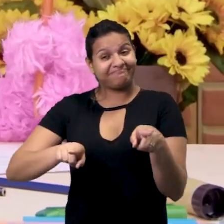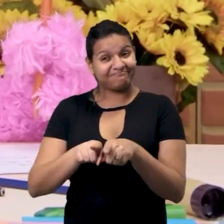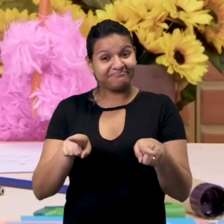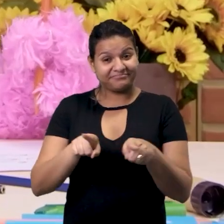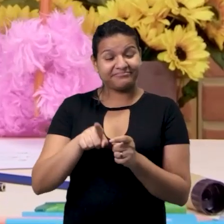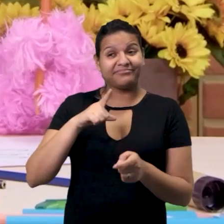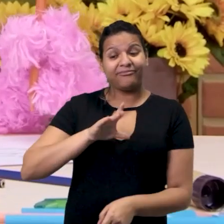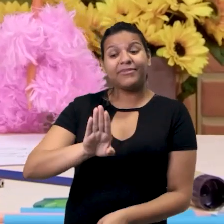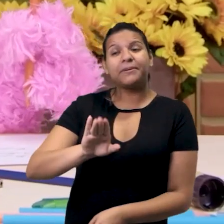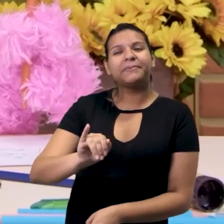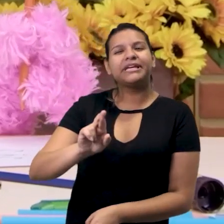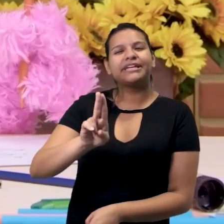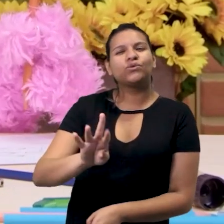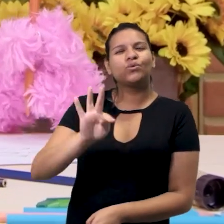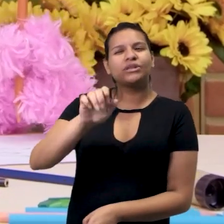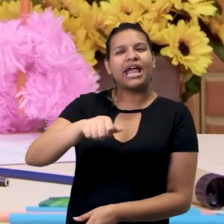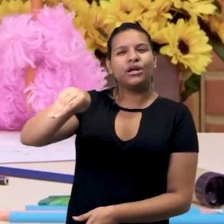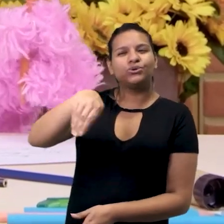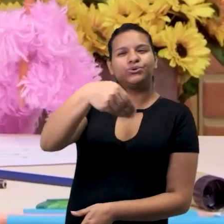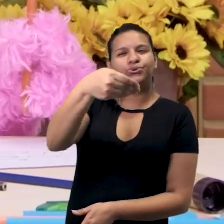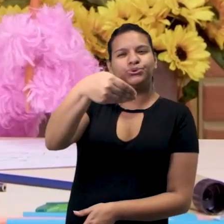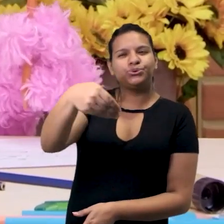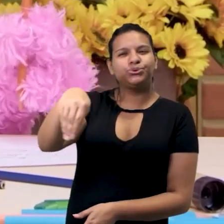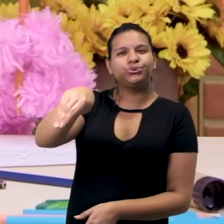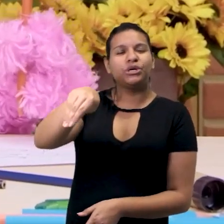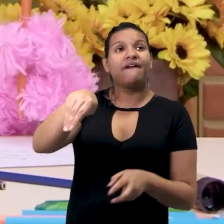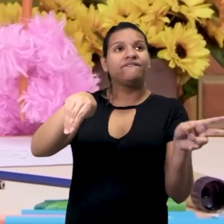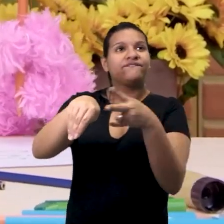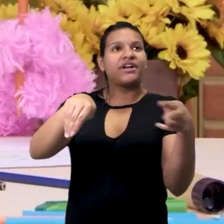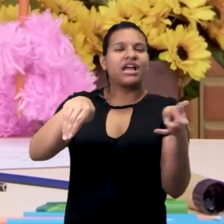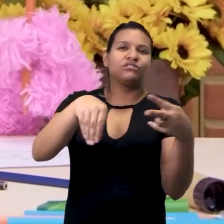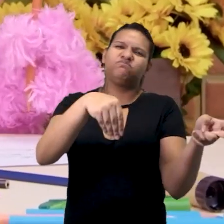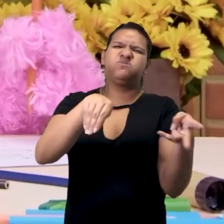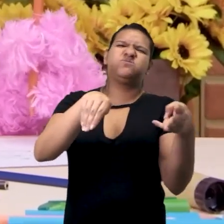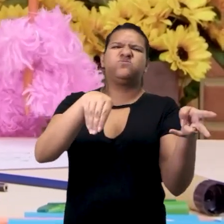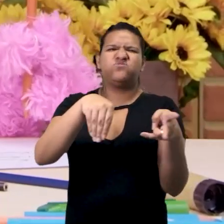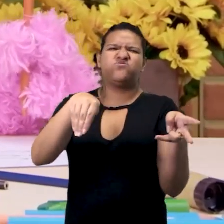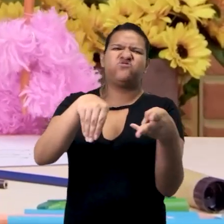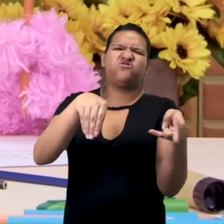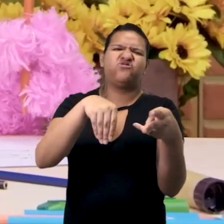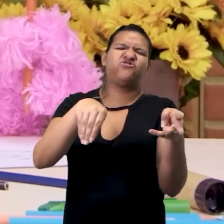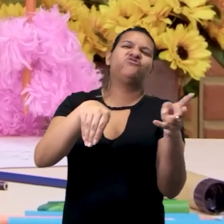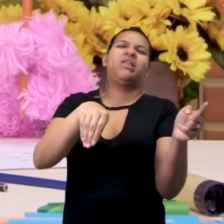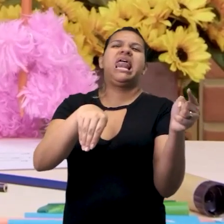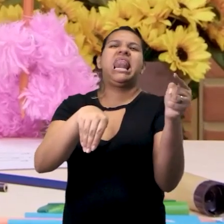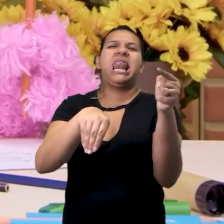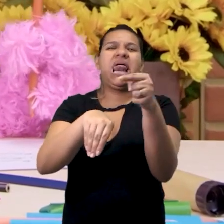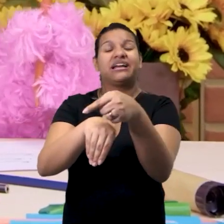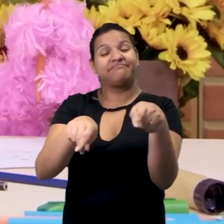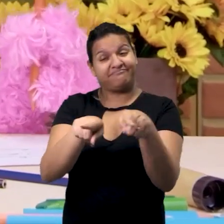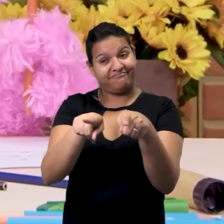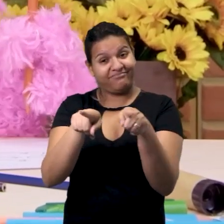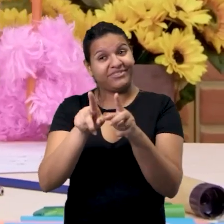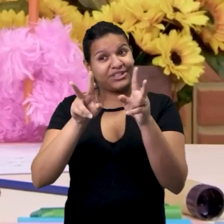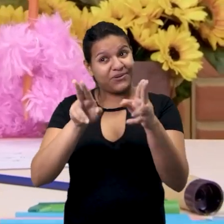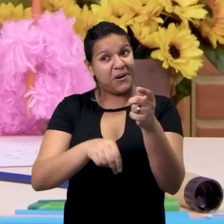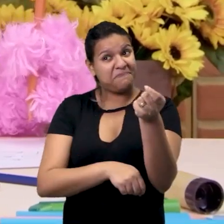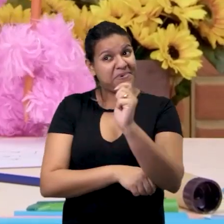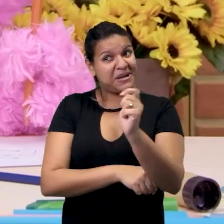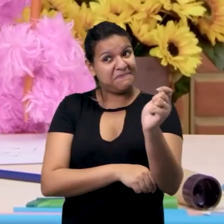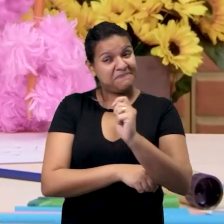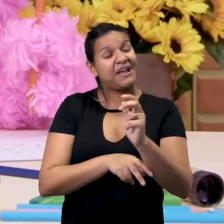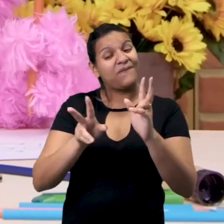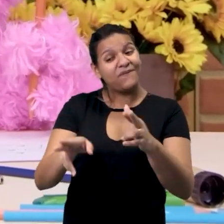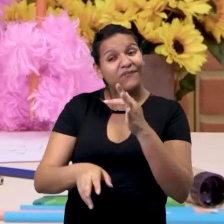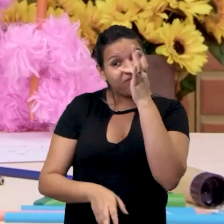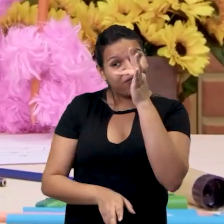da biruta descobrimos a direção do vento! Que soprou forte levando também pra longe a pipa do Grover e